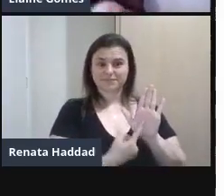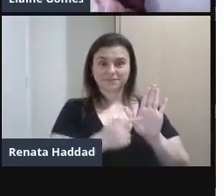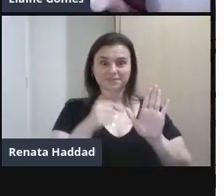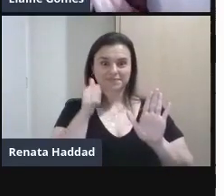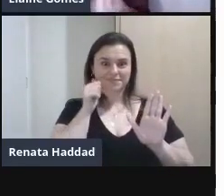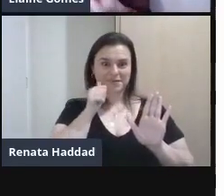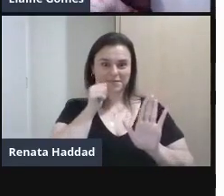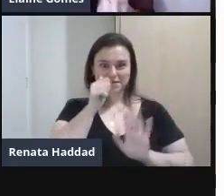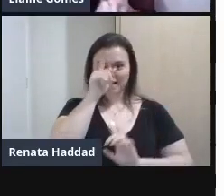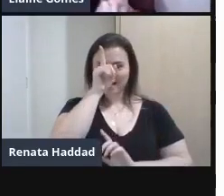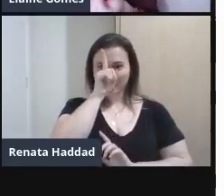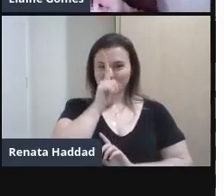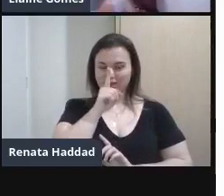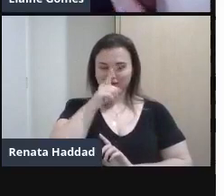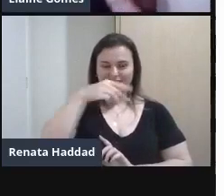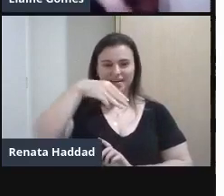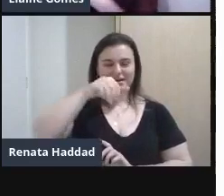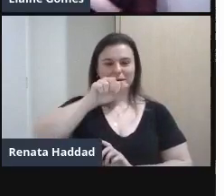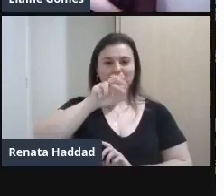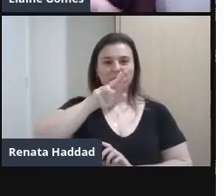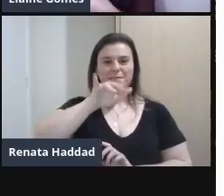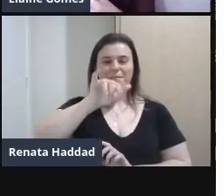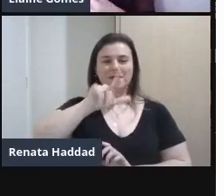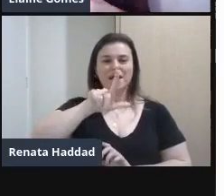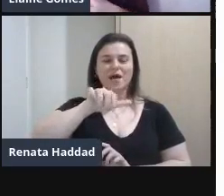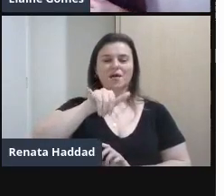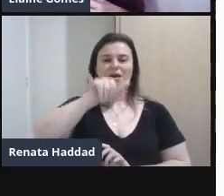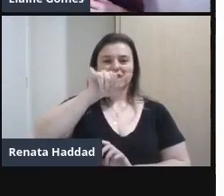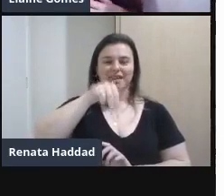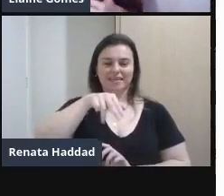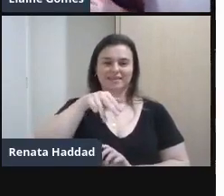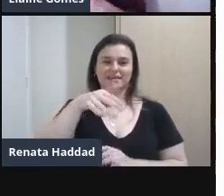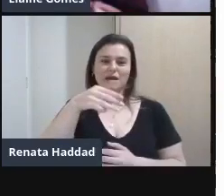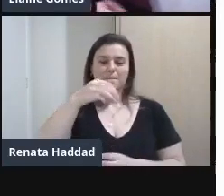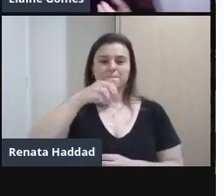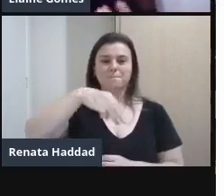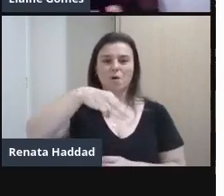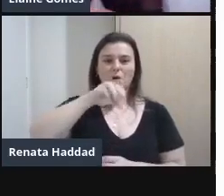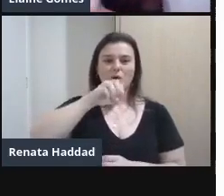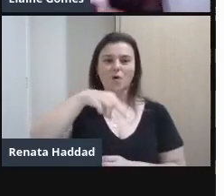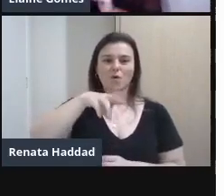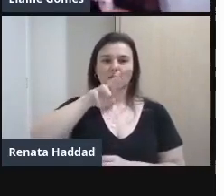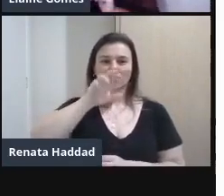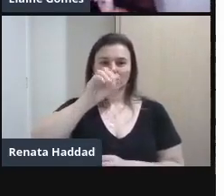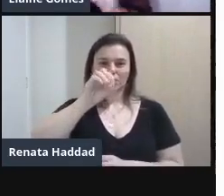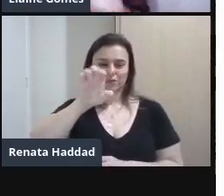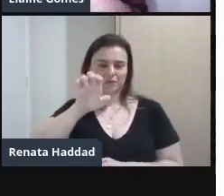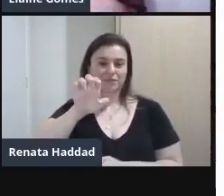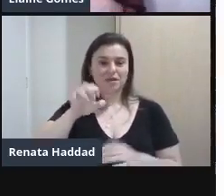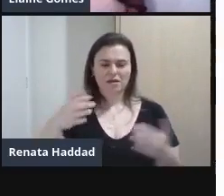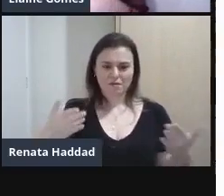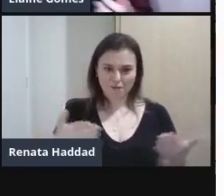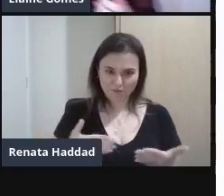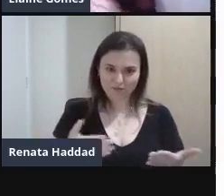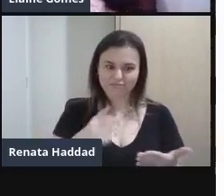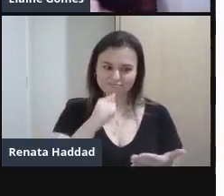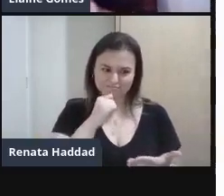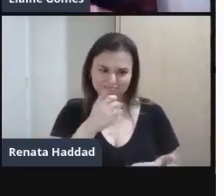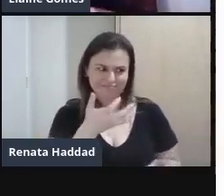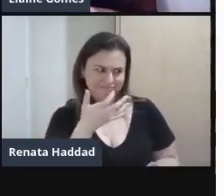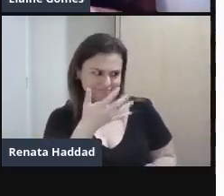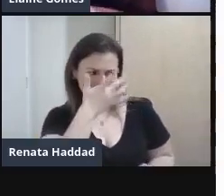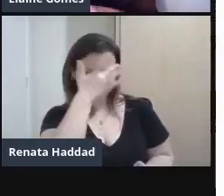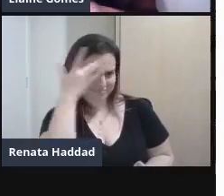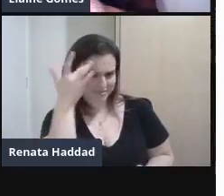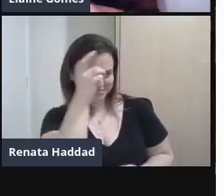As pessoas ainda Reproduzem Marilyn Monroe Querem ser Madeline Ainda hoje As pessoas querem Ser Pelé As pessoas querem